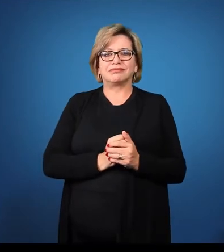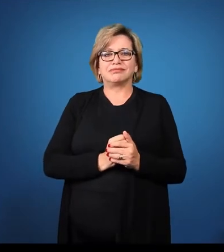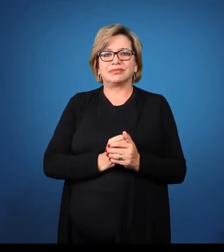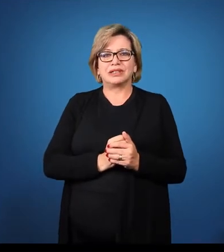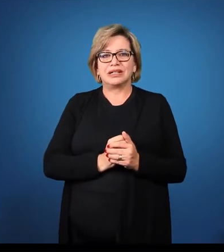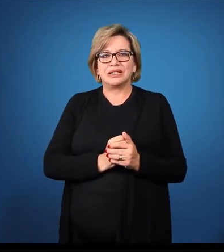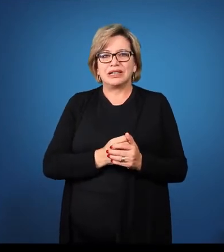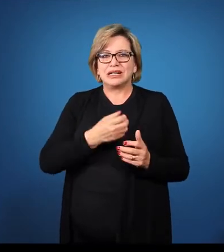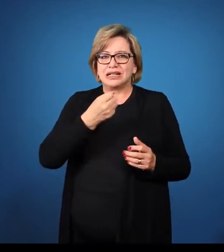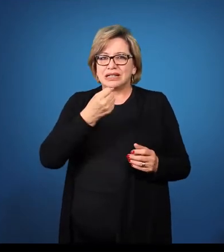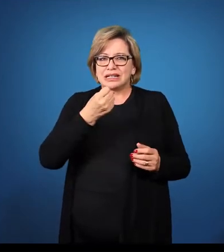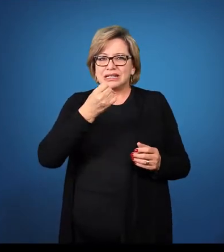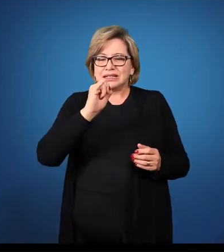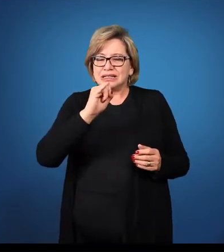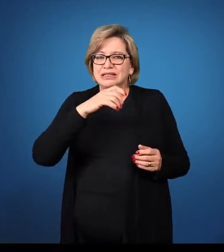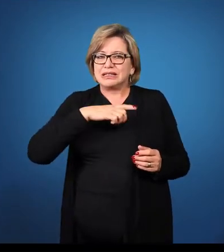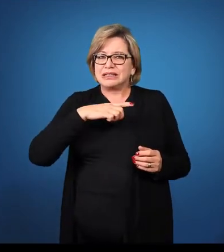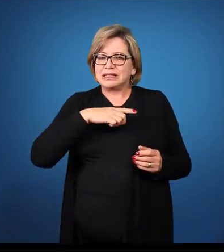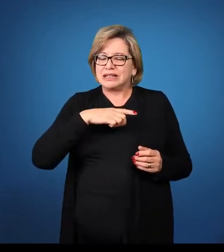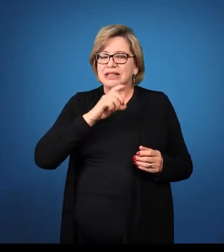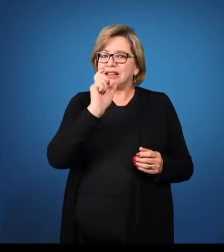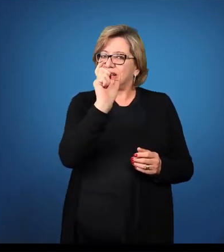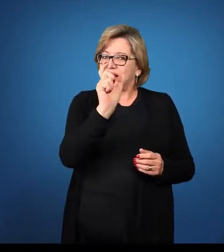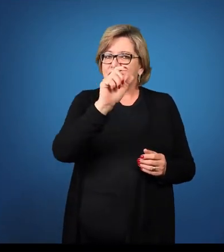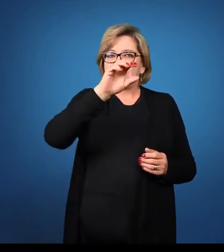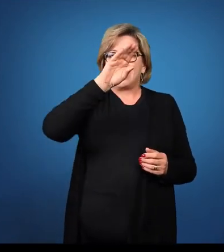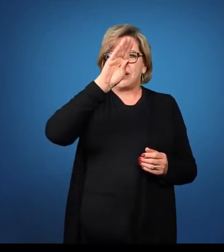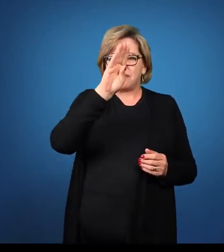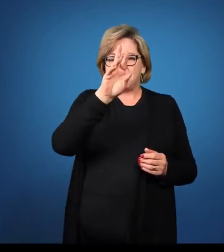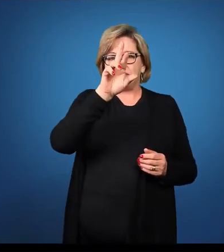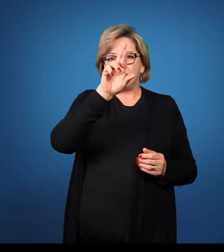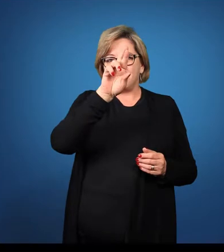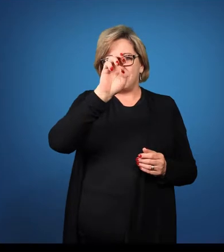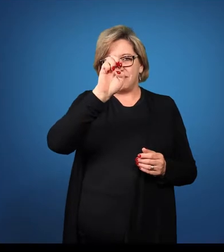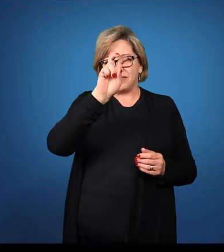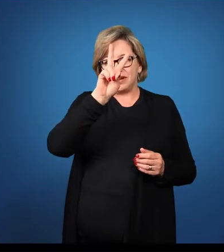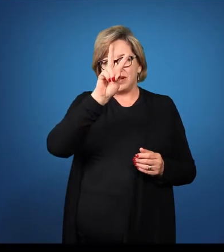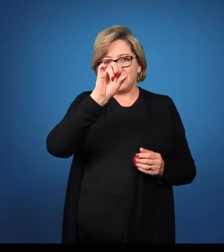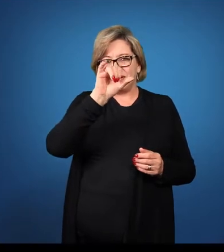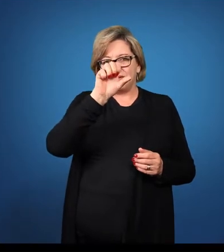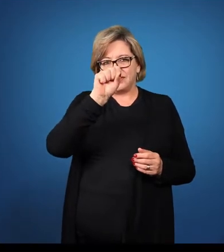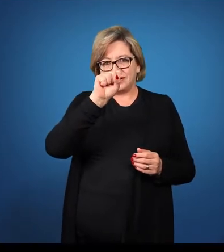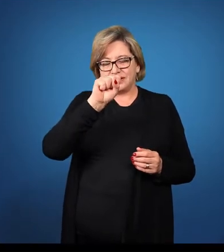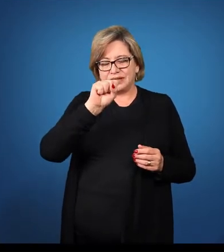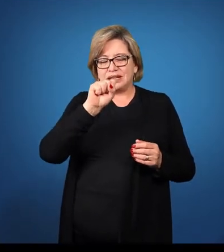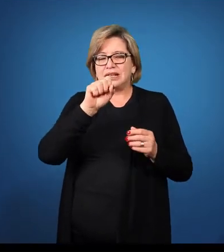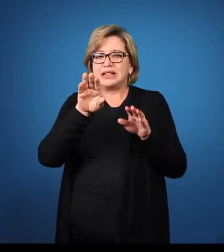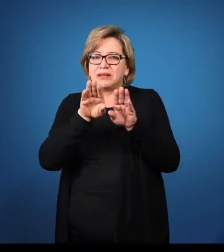Você tem a palavra breves e breve.